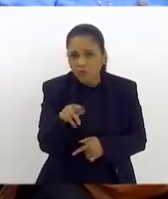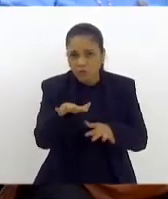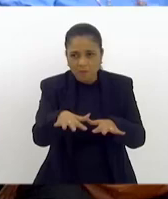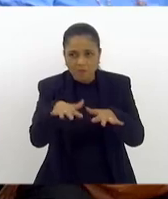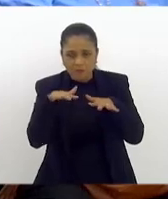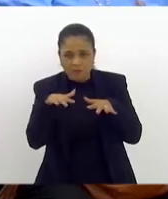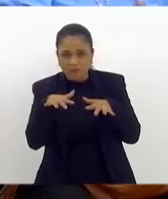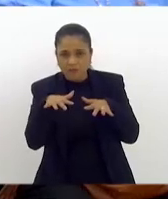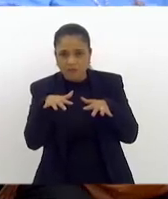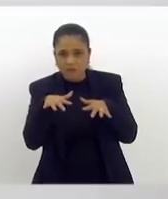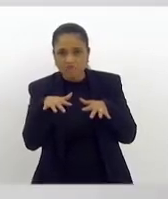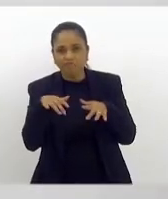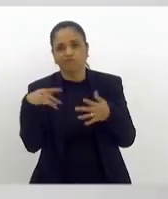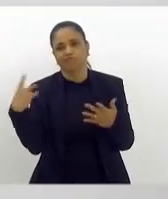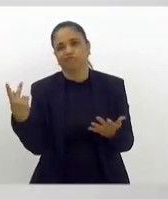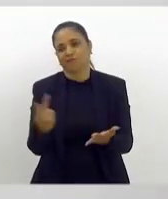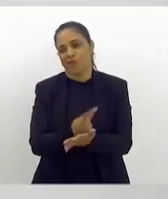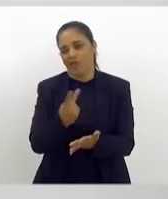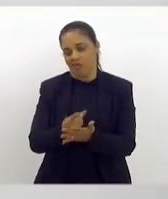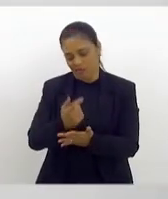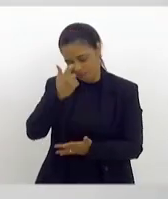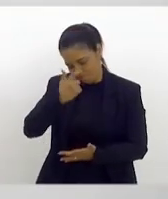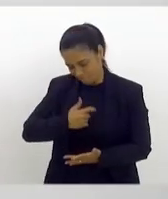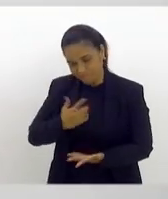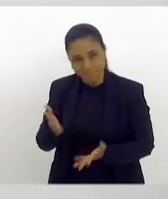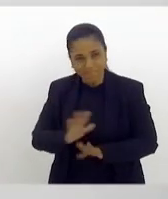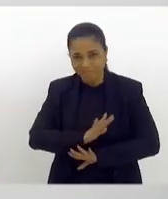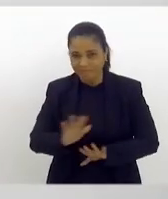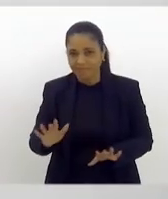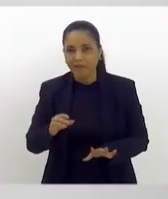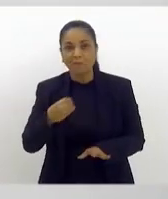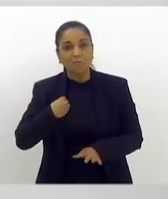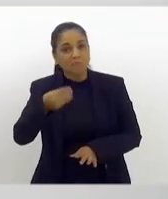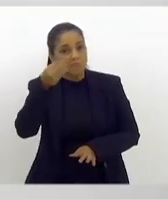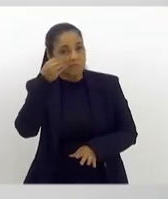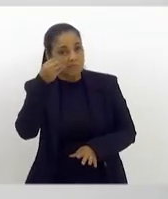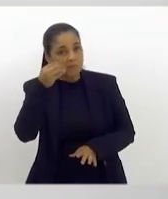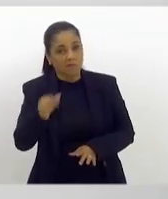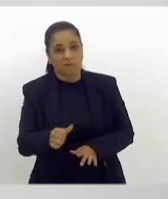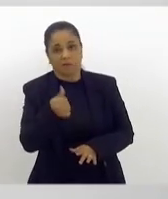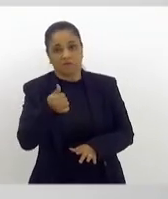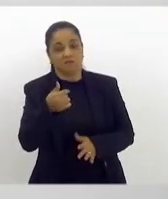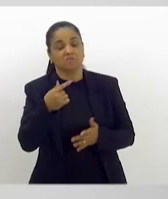Ninguém? Então, eu errei. Eu acho que a primeira vez que eu tento, é a primeira vez que eu erro.